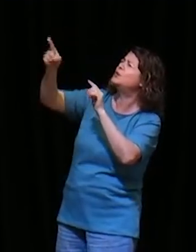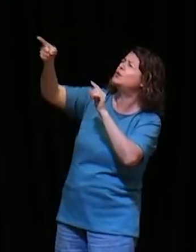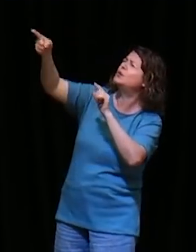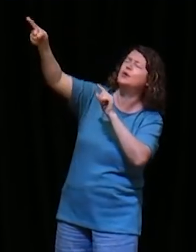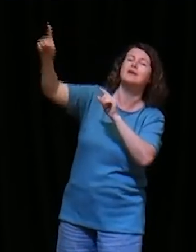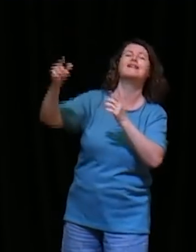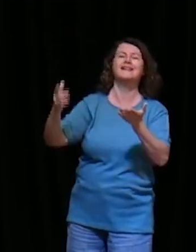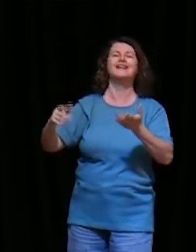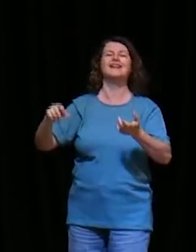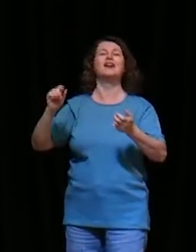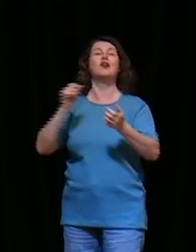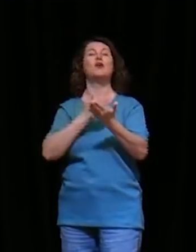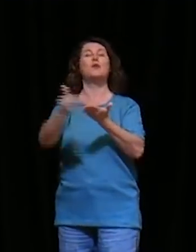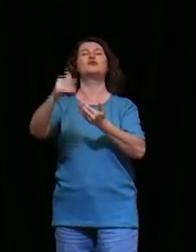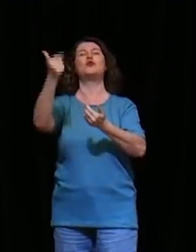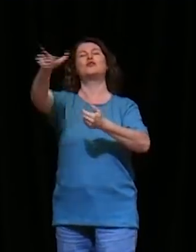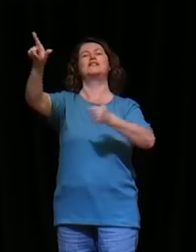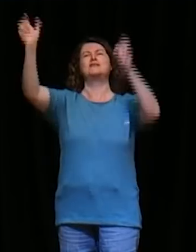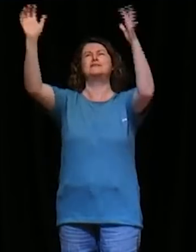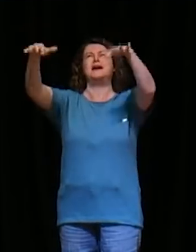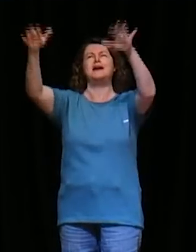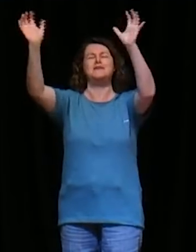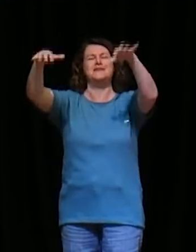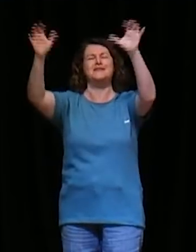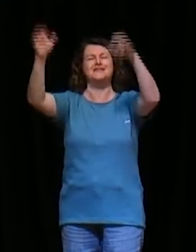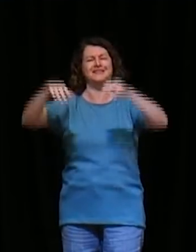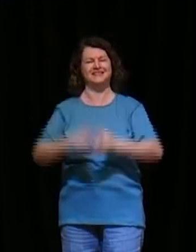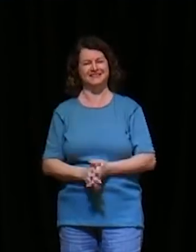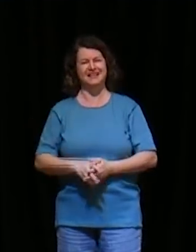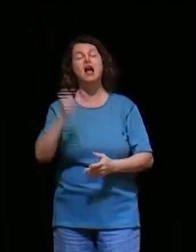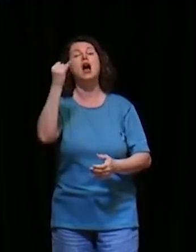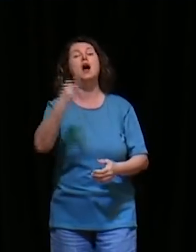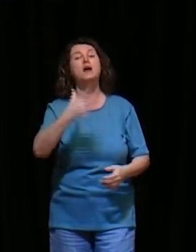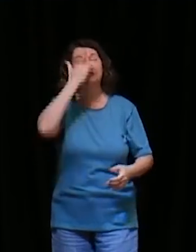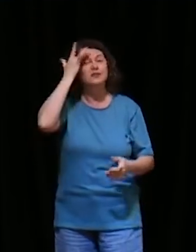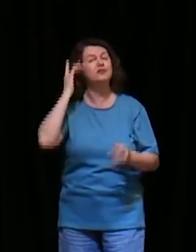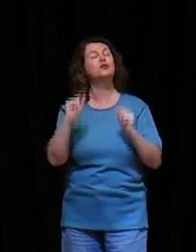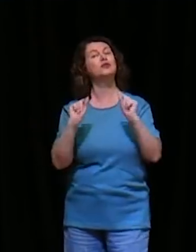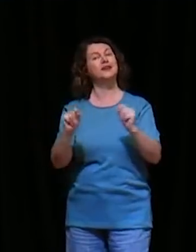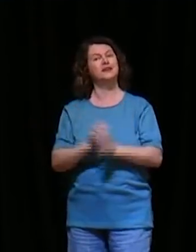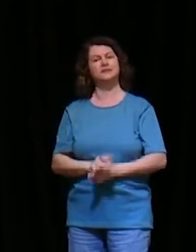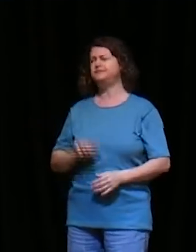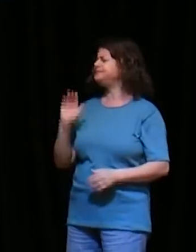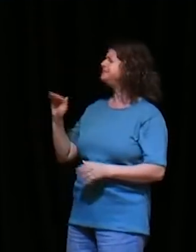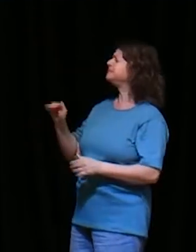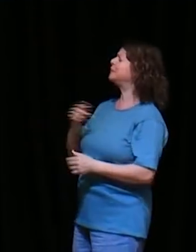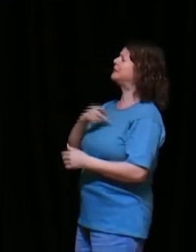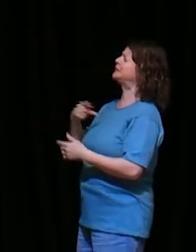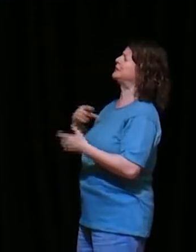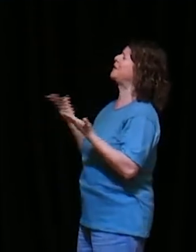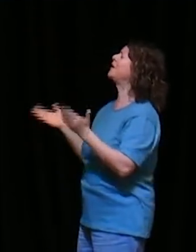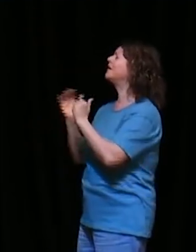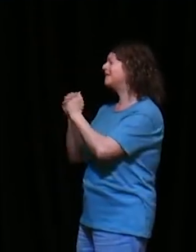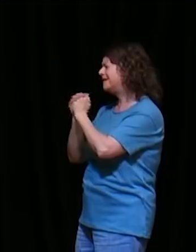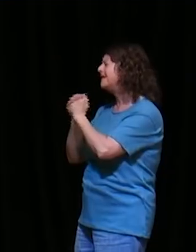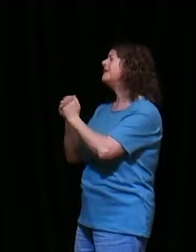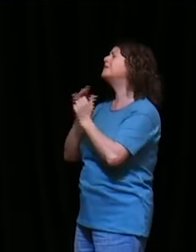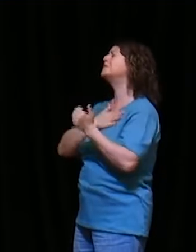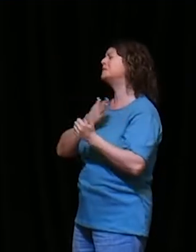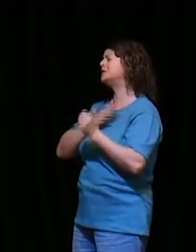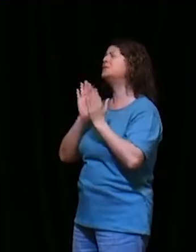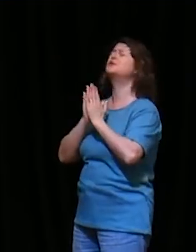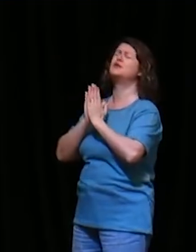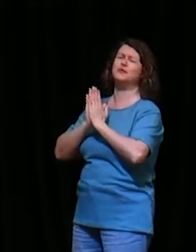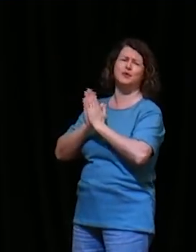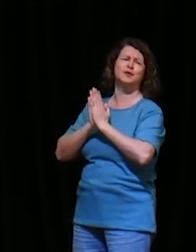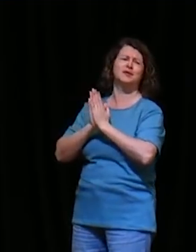ignorar, agora tem muita gente que fala assim, pastora por mim, é interessante isso, a Bíblia vai dizer, 1 Timóteo 2,15, 2,5,